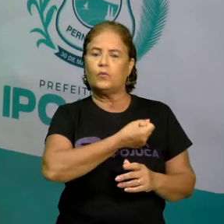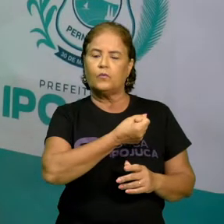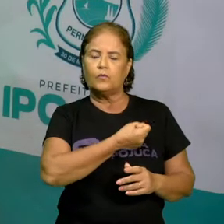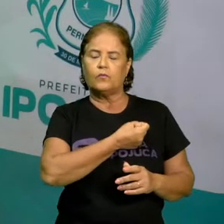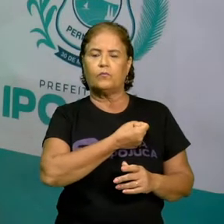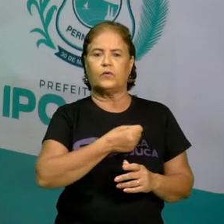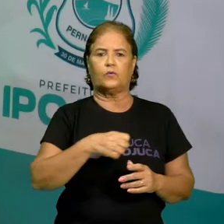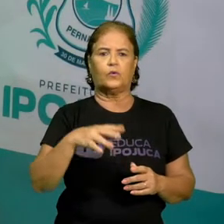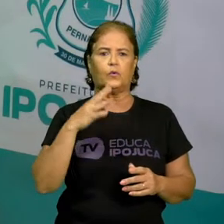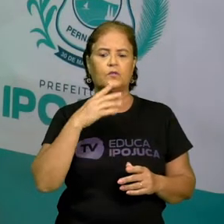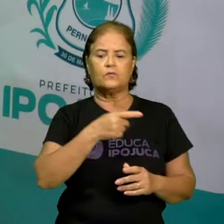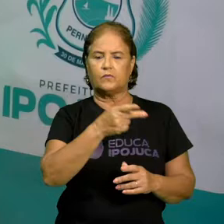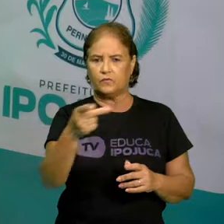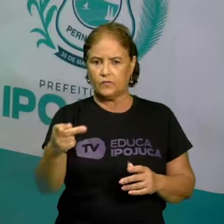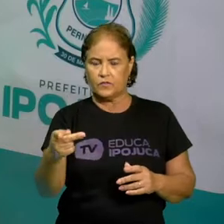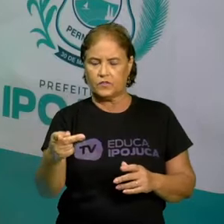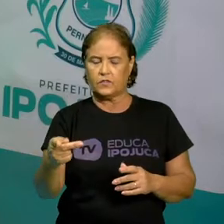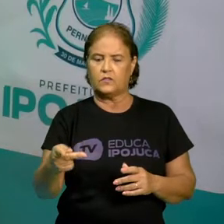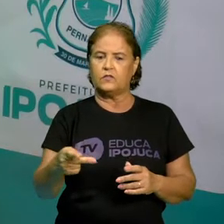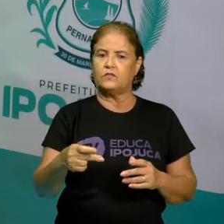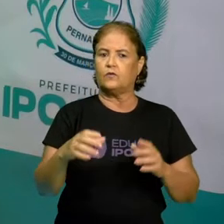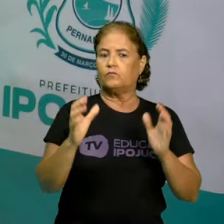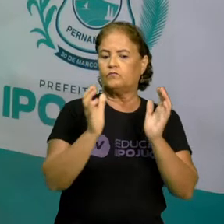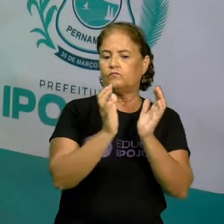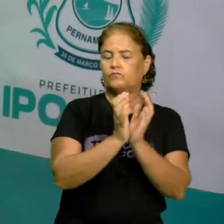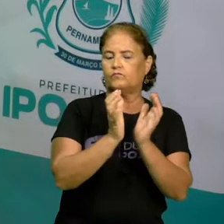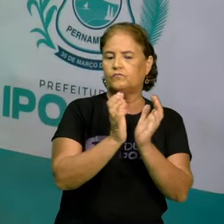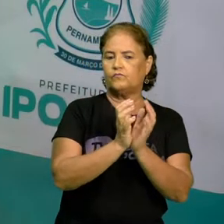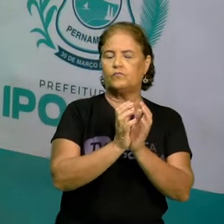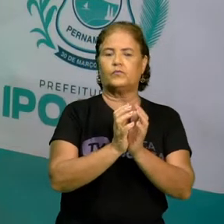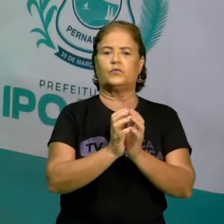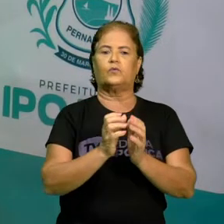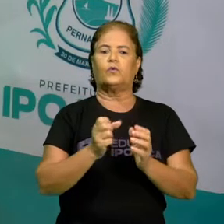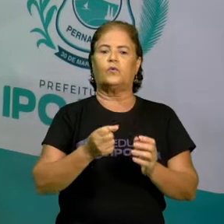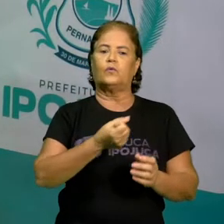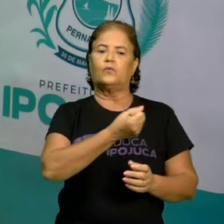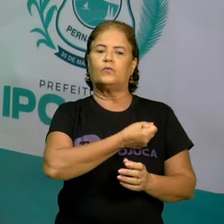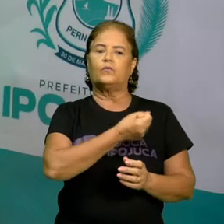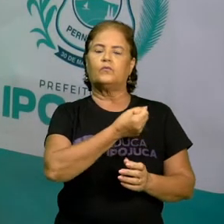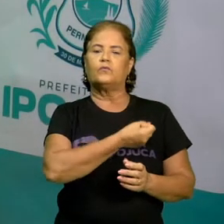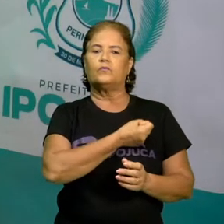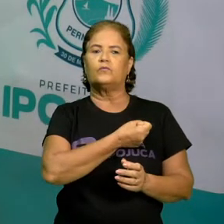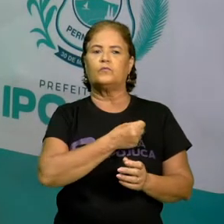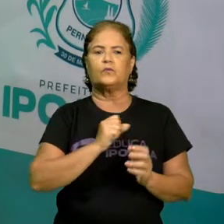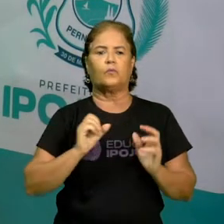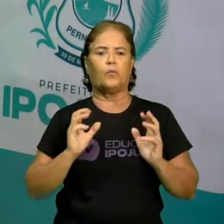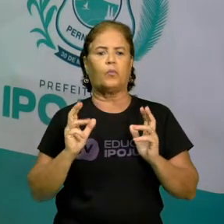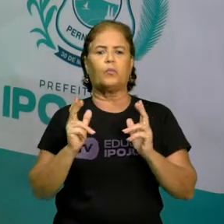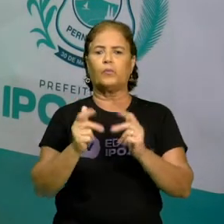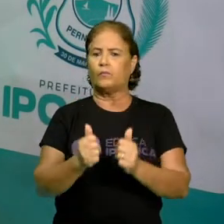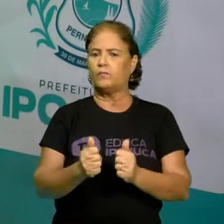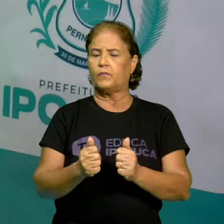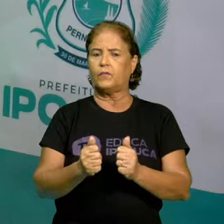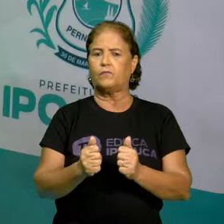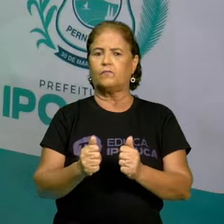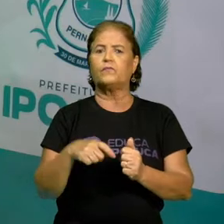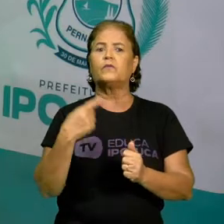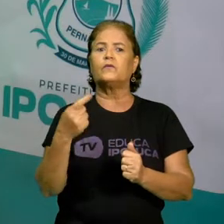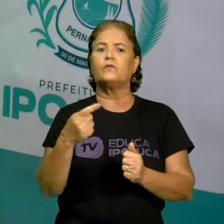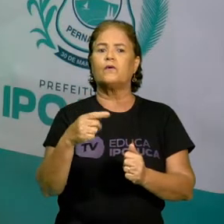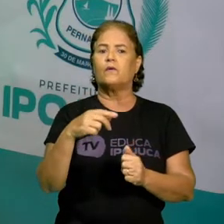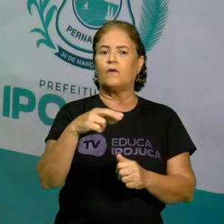conjunto dos números inteiros. Conjunto representado com a letra Z. Quem são os números inteiros?